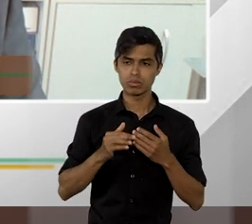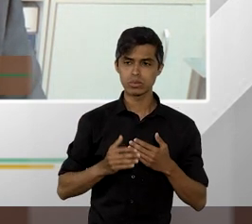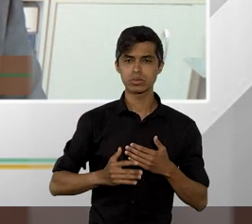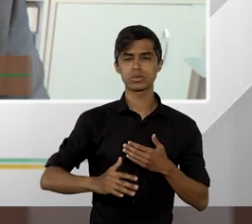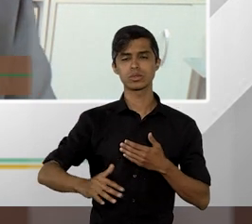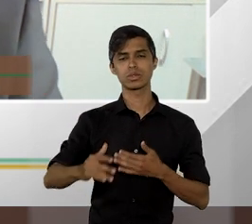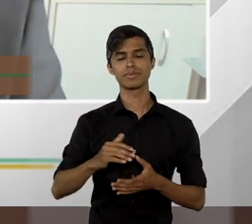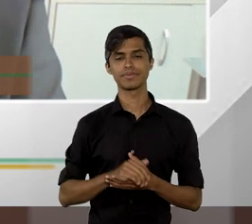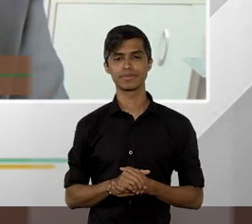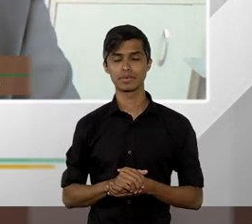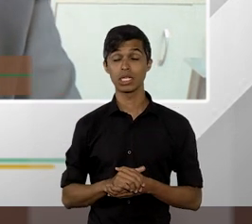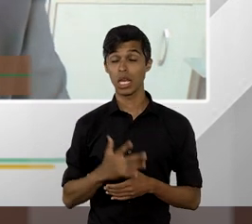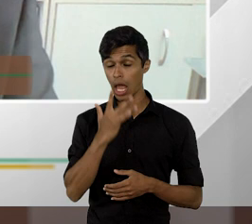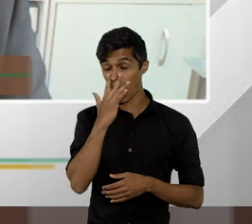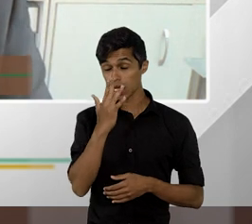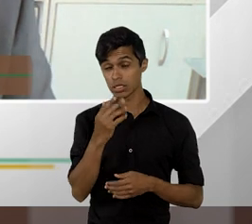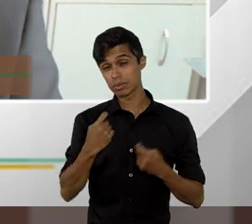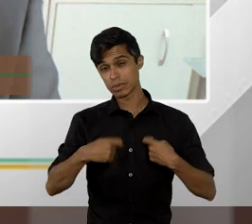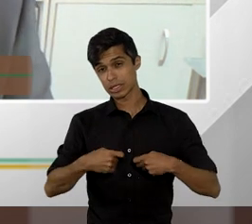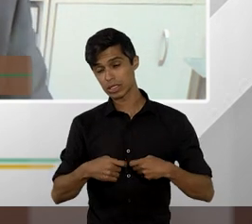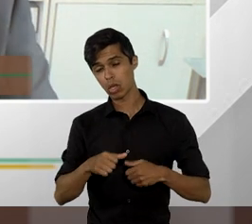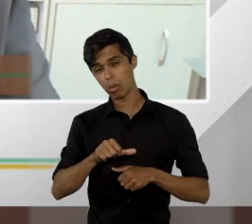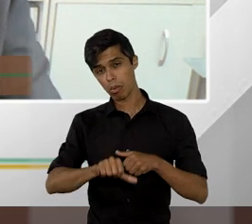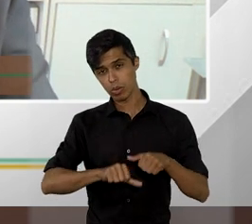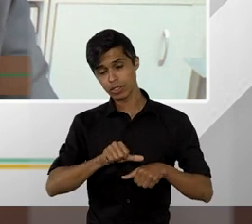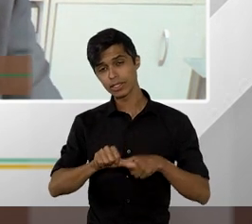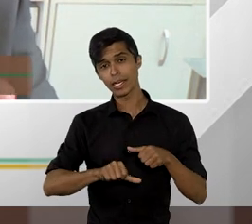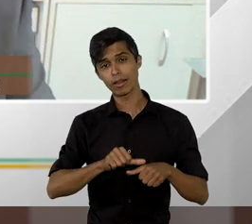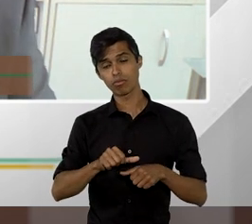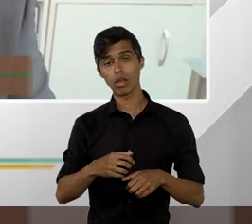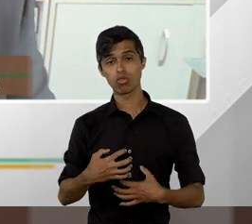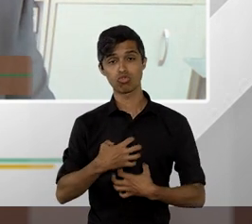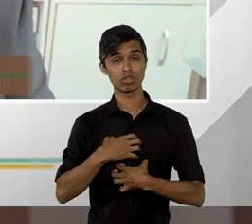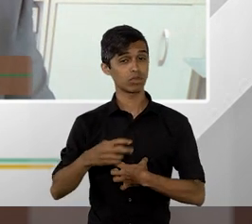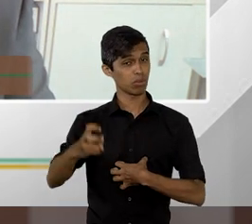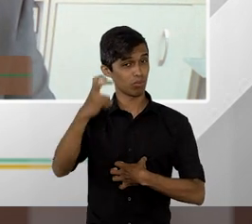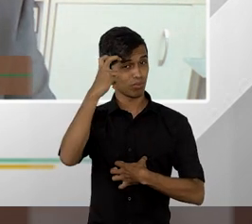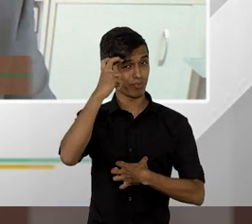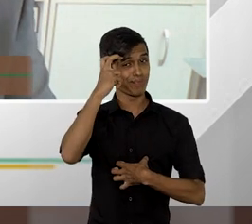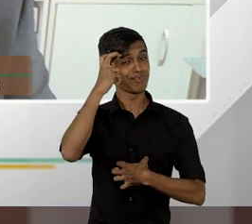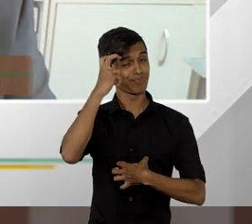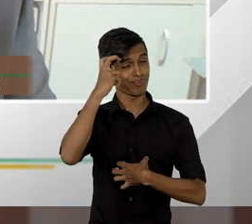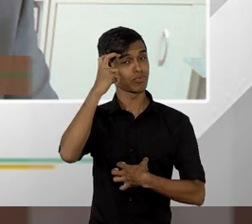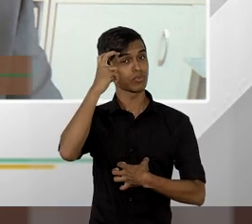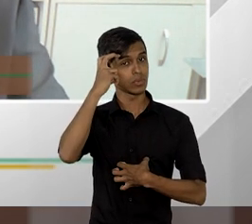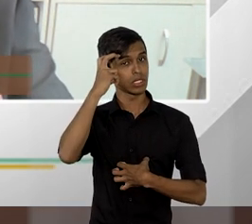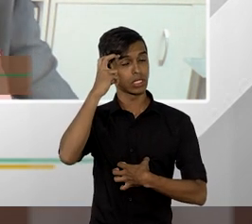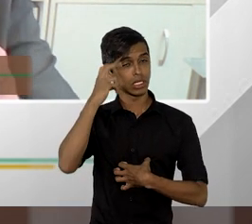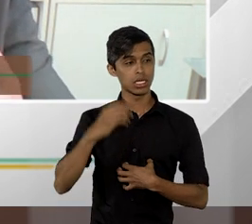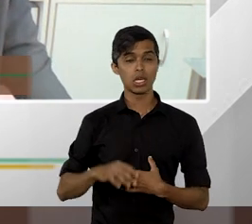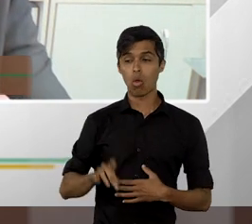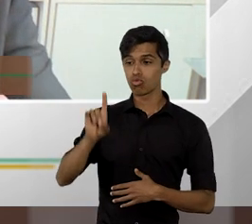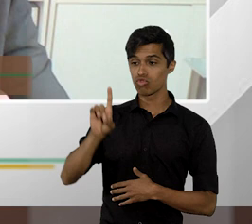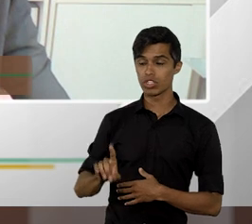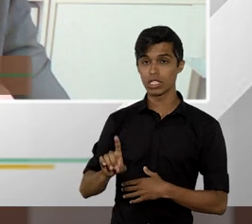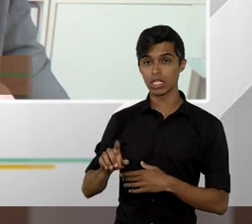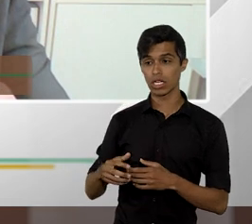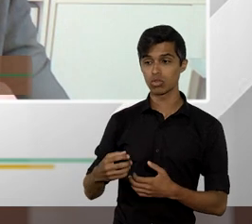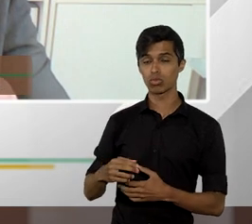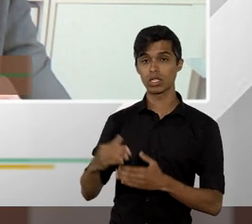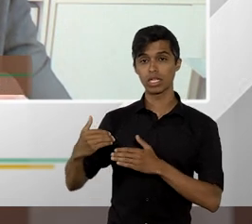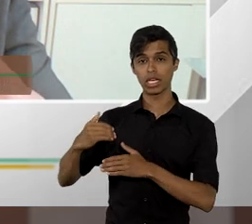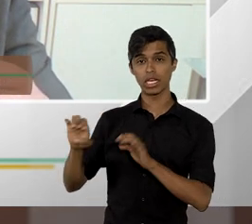me parece que a gente tem que mudar questões culturais dos operadores do direito, a estrutura